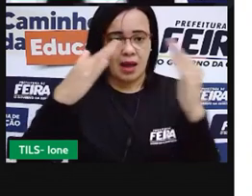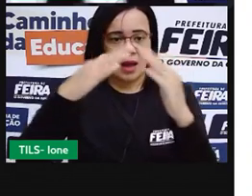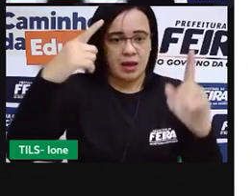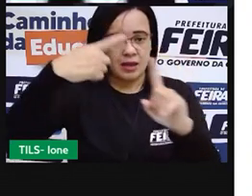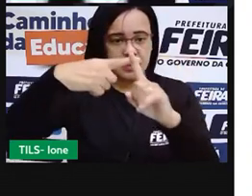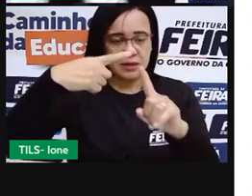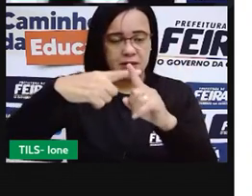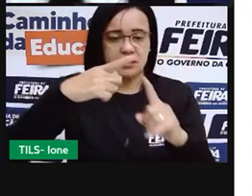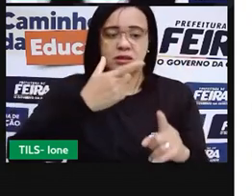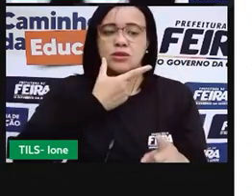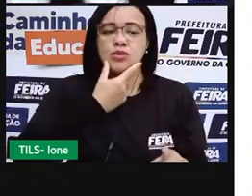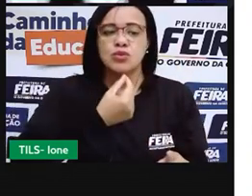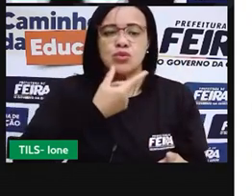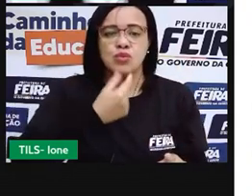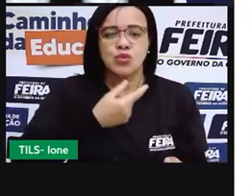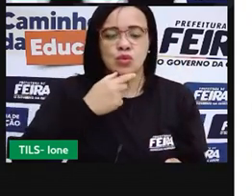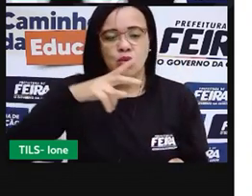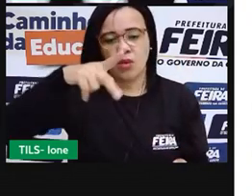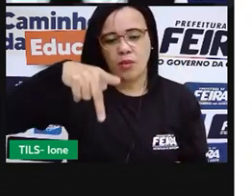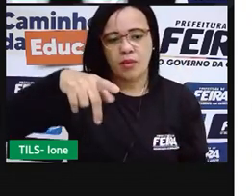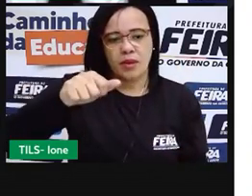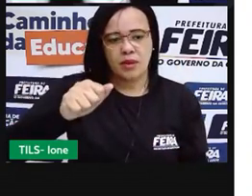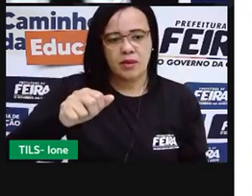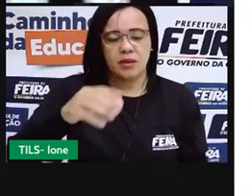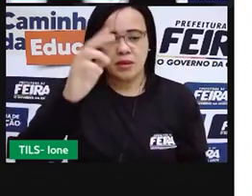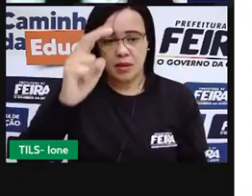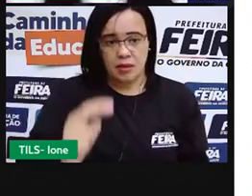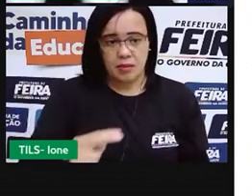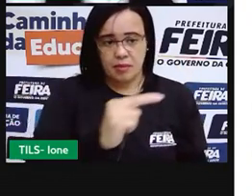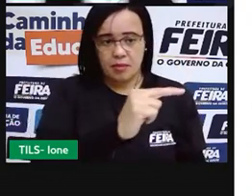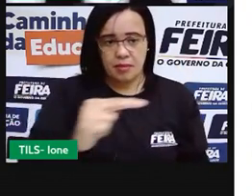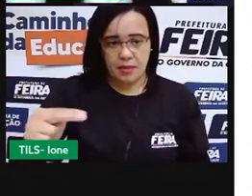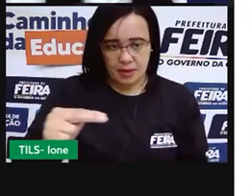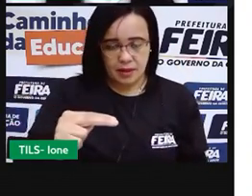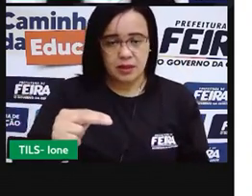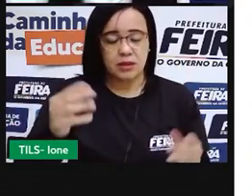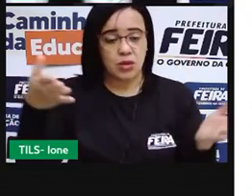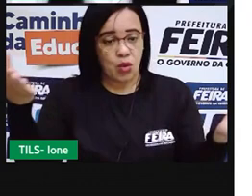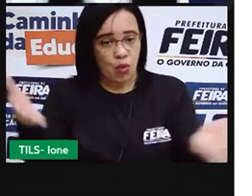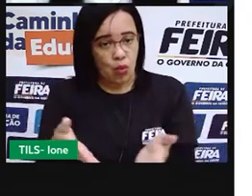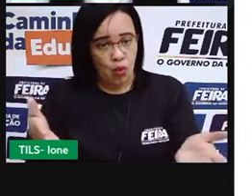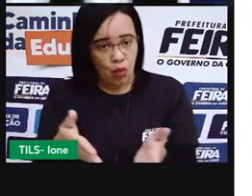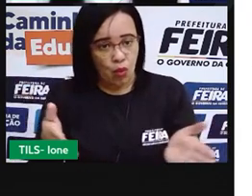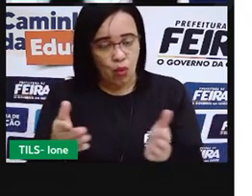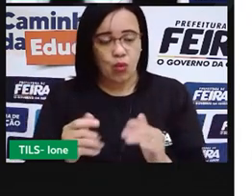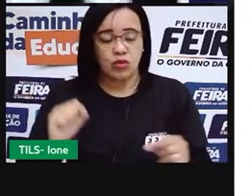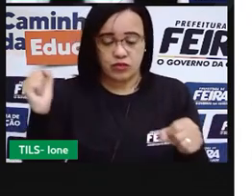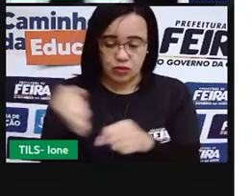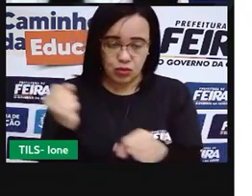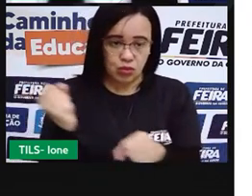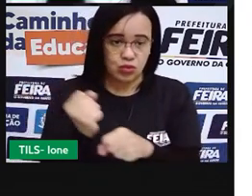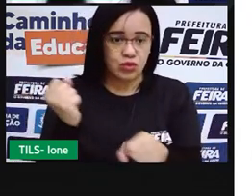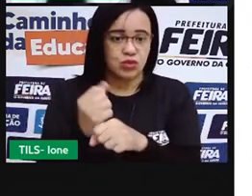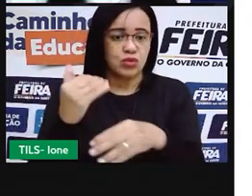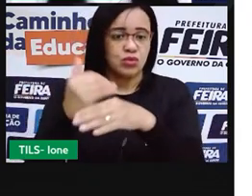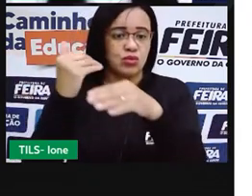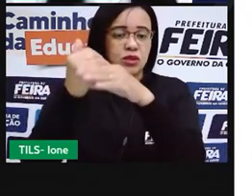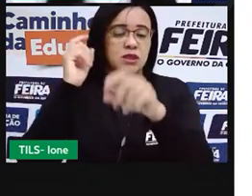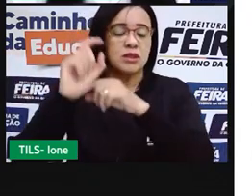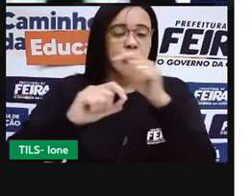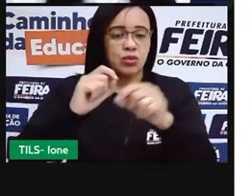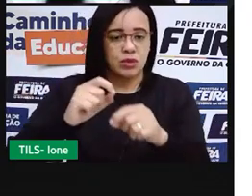que confessou o Lucas no mesmo local da capelinha, onde hoje se ergue a Catedral Padre Ouvido de São